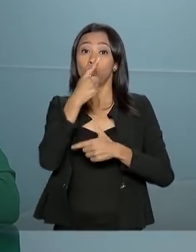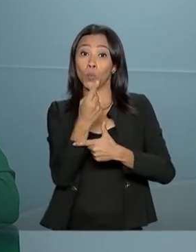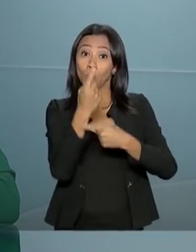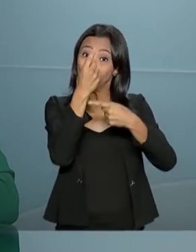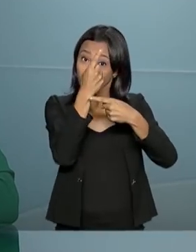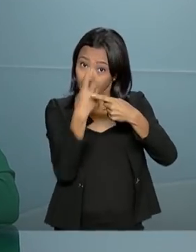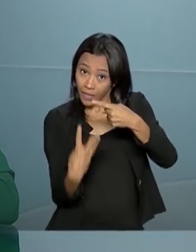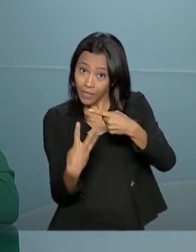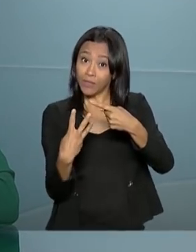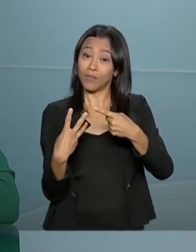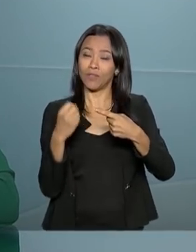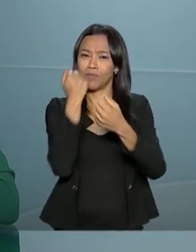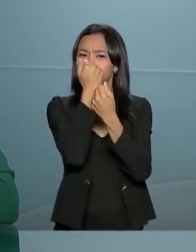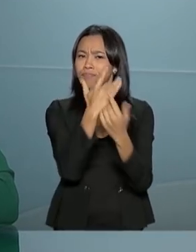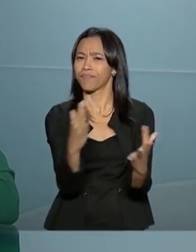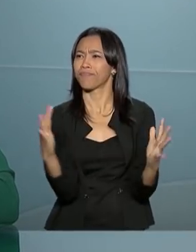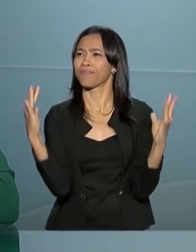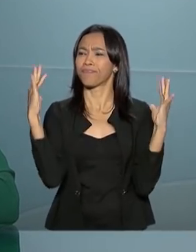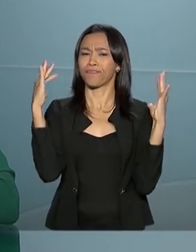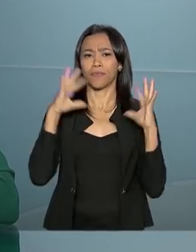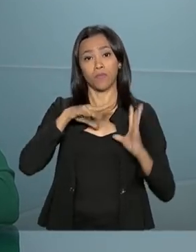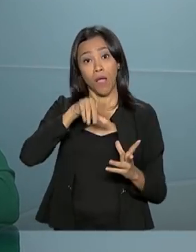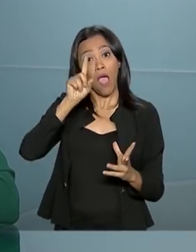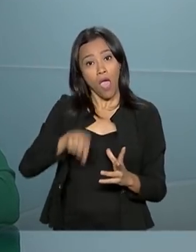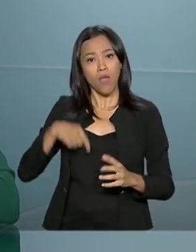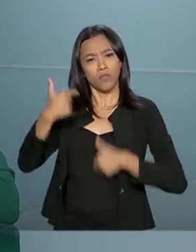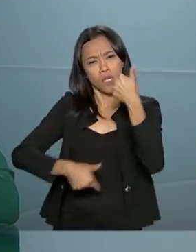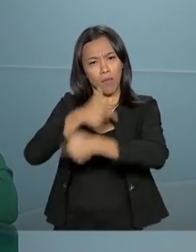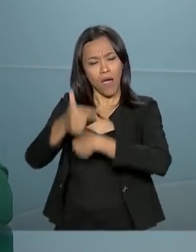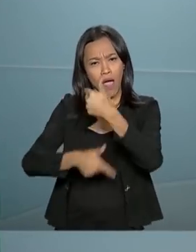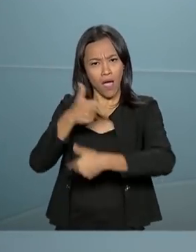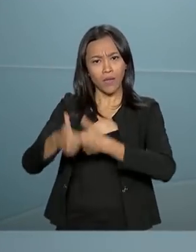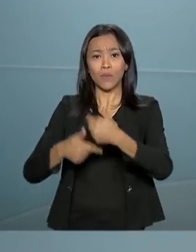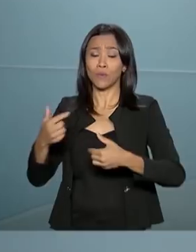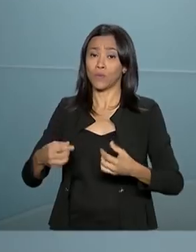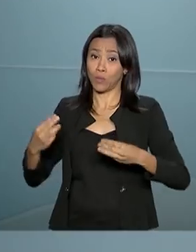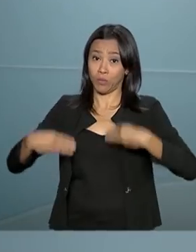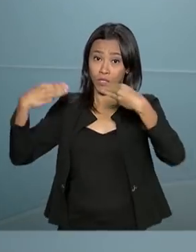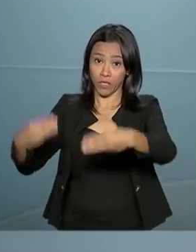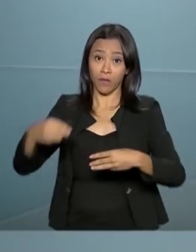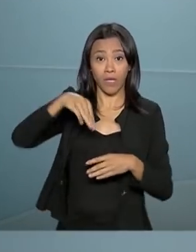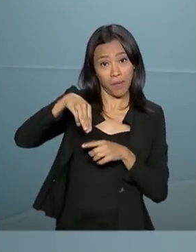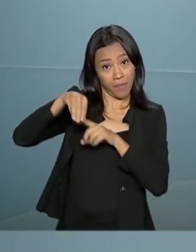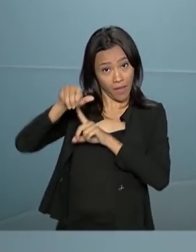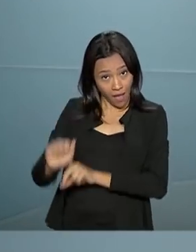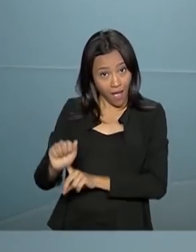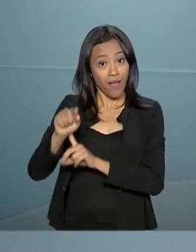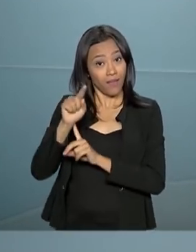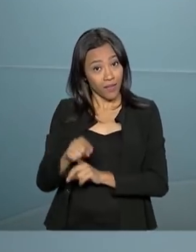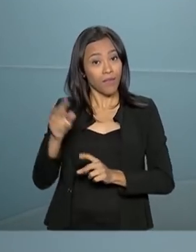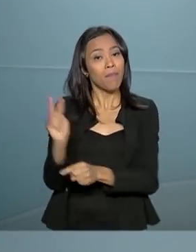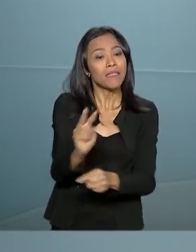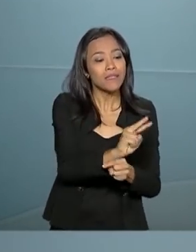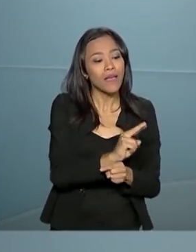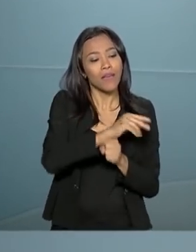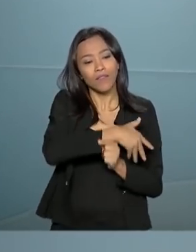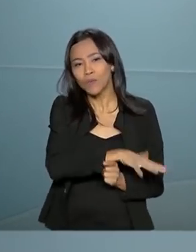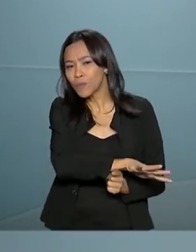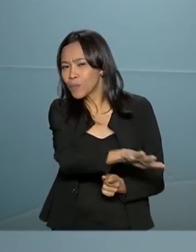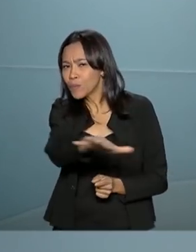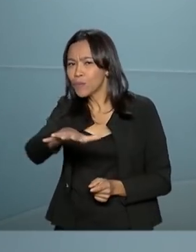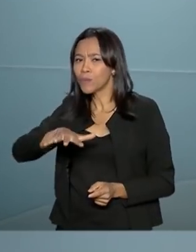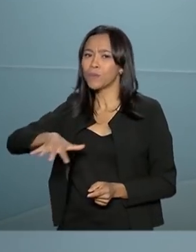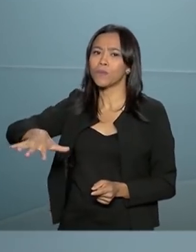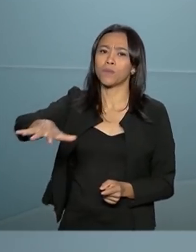ações e políticas do Ministério do Meio Ambiente que ajudam a garantir a preservação e a exploração de todo esse tesouro. Hoje o